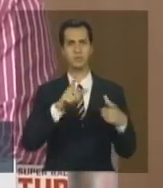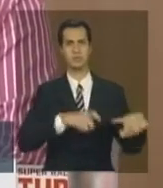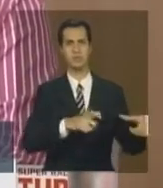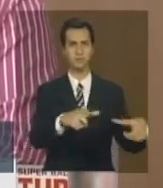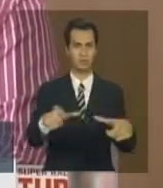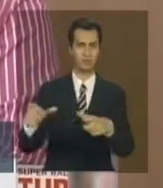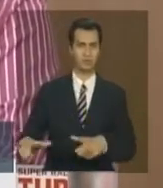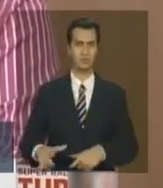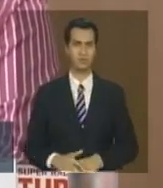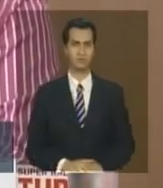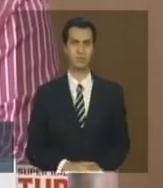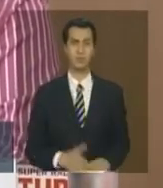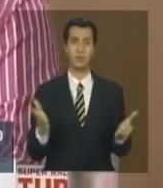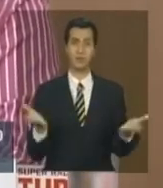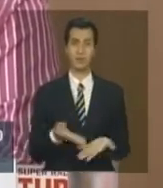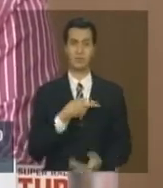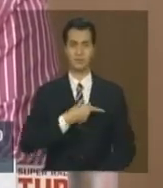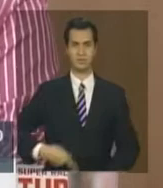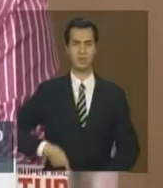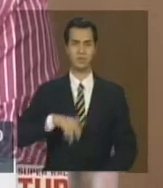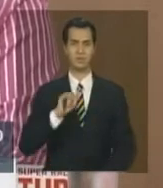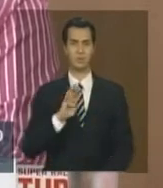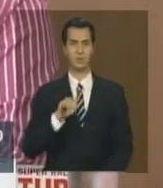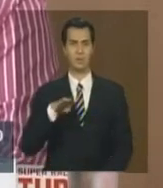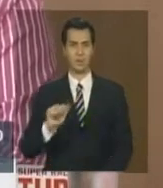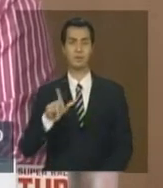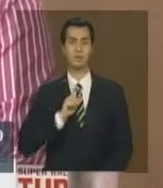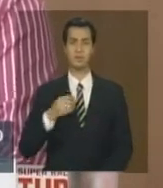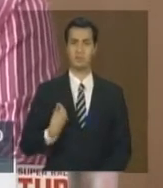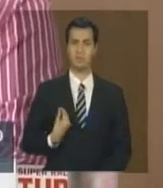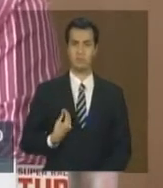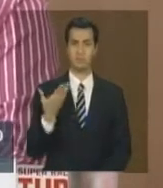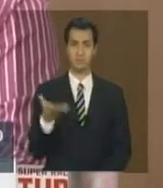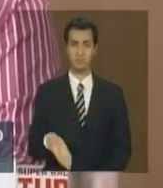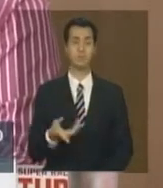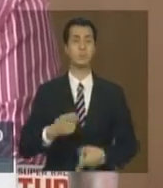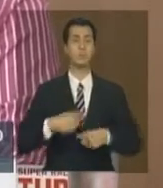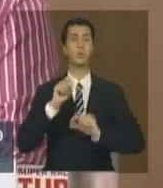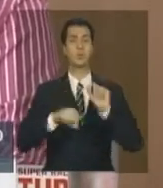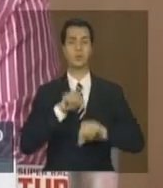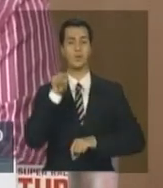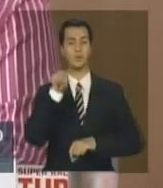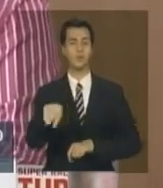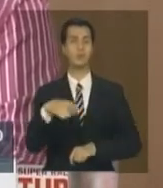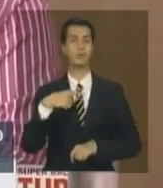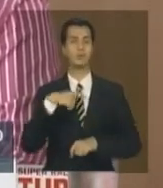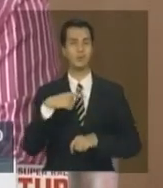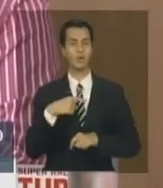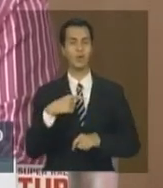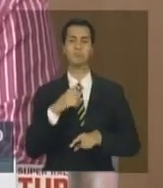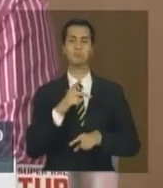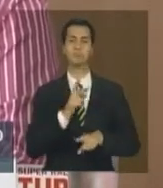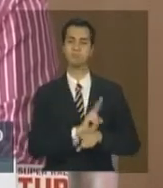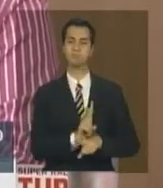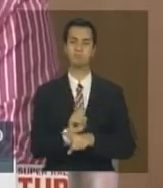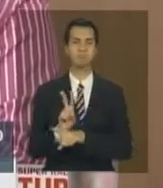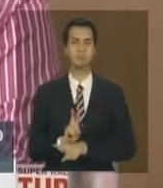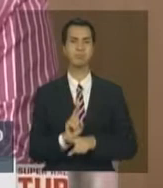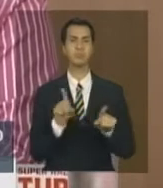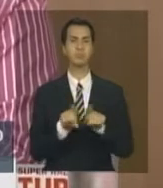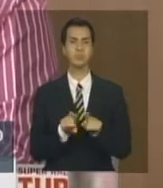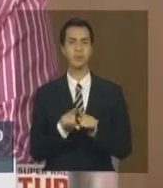o presidente do IBAMA e o diretor de fiscalização do IBAMA estão aqui, porque são eles que conduzem todo o processo de avaliação e